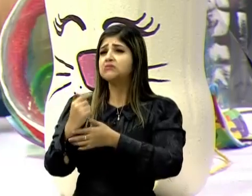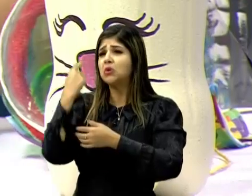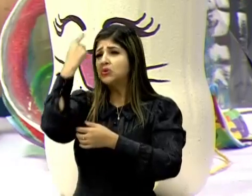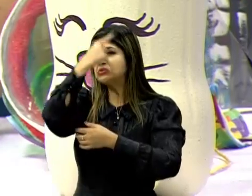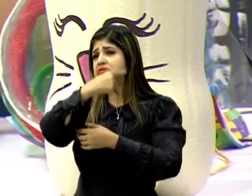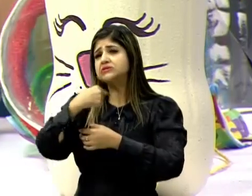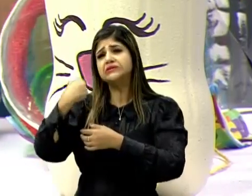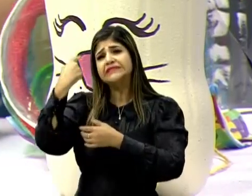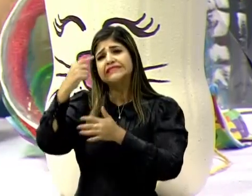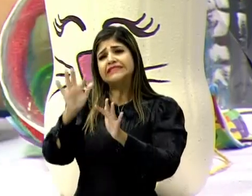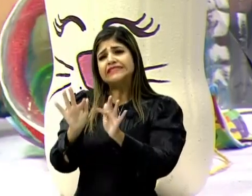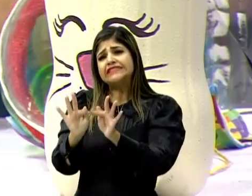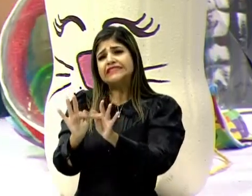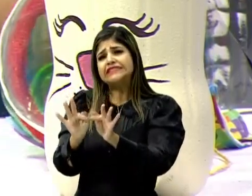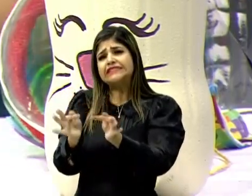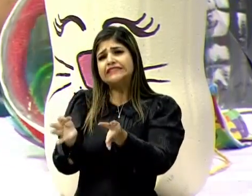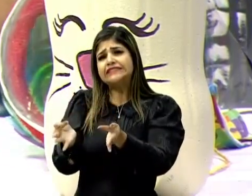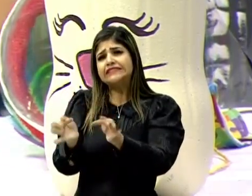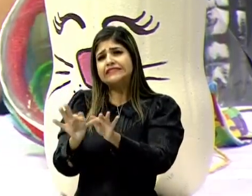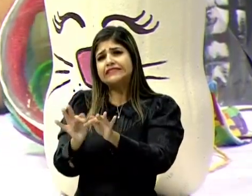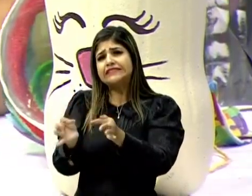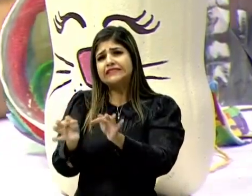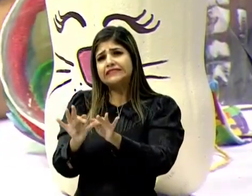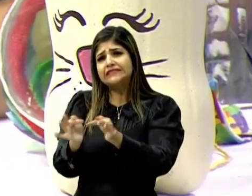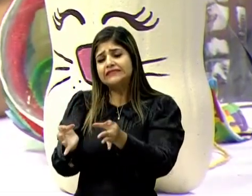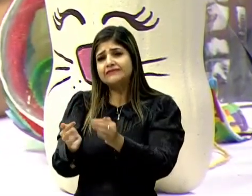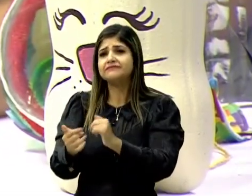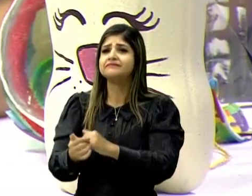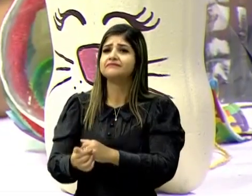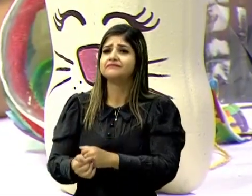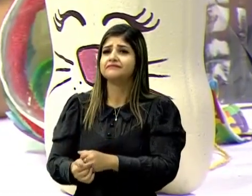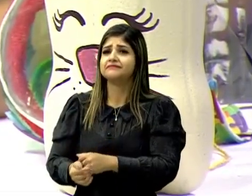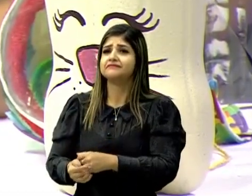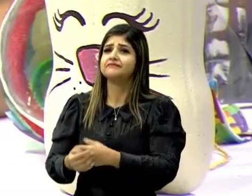você pode fazer do jeito que você quiser, ó. Eu vou fazer ele assim, ó.